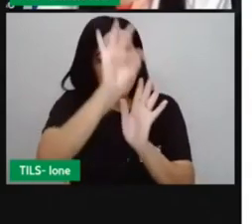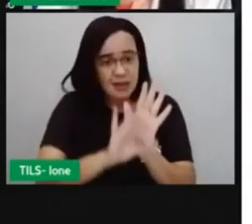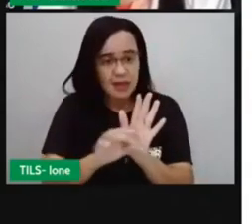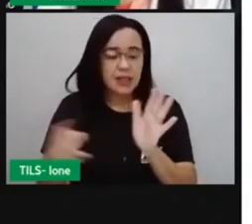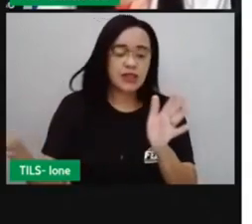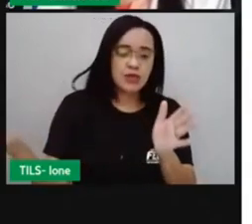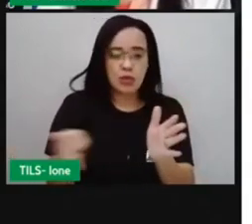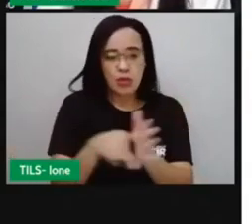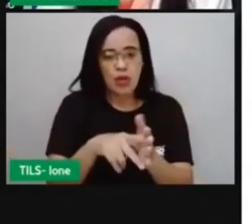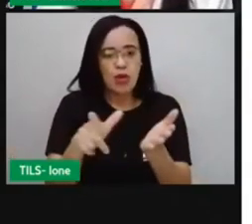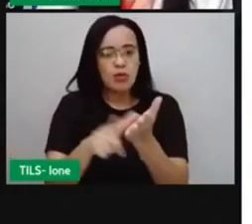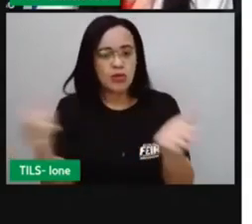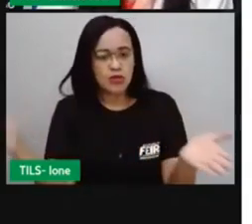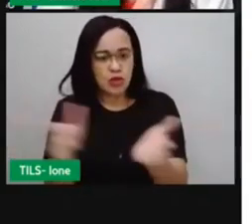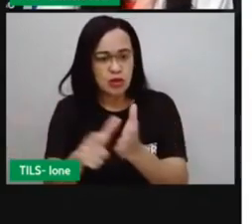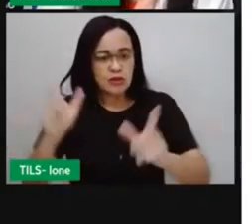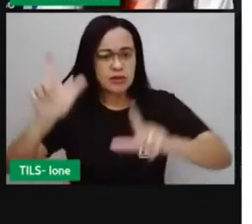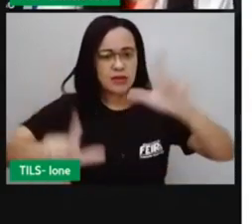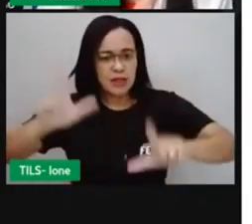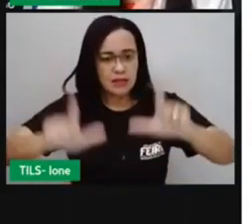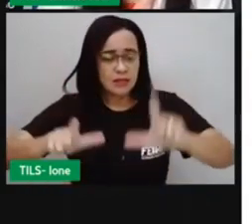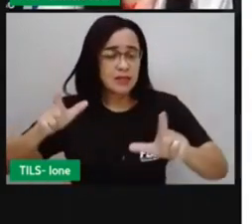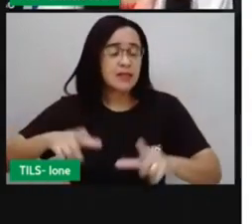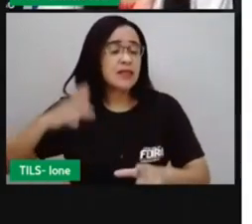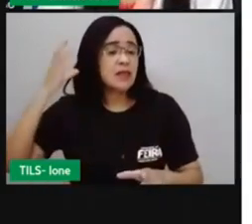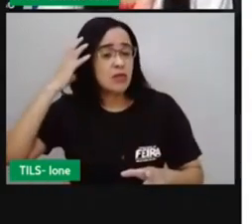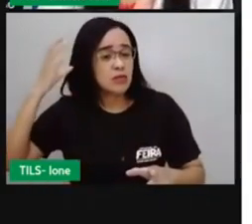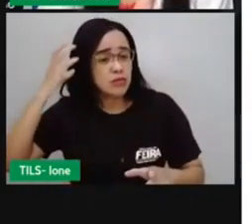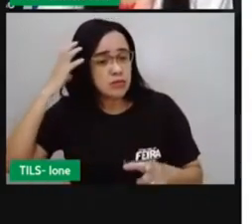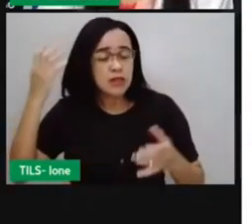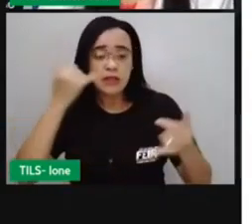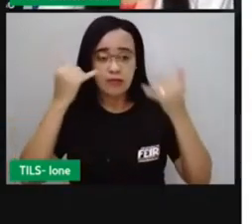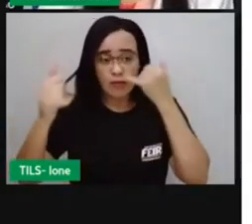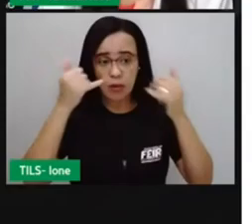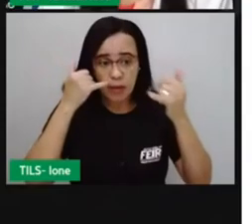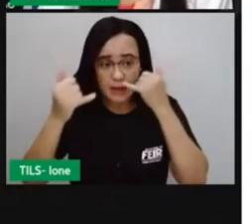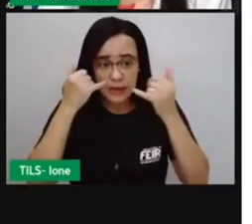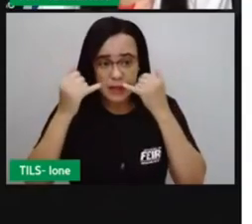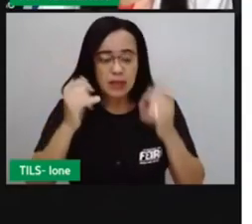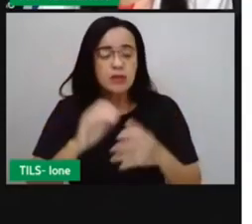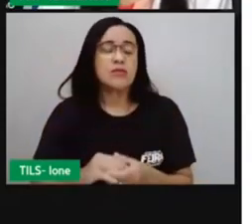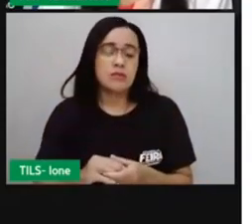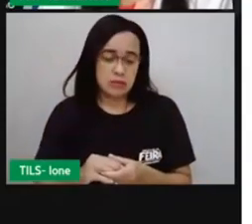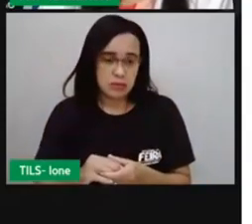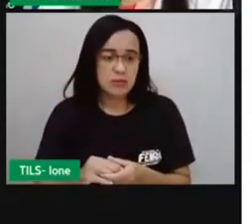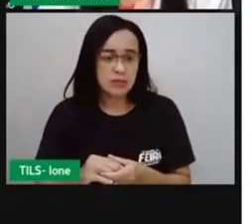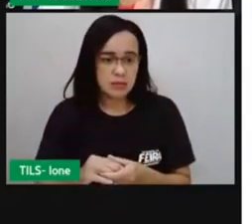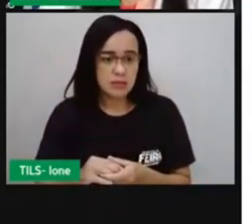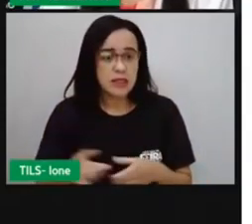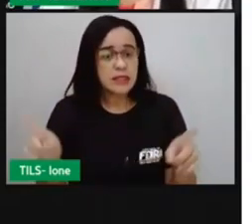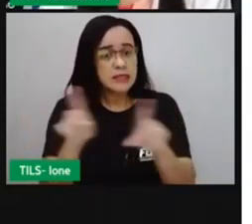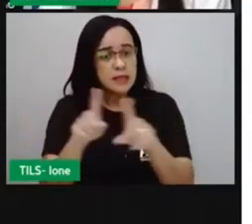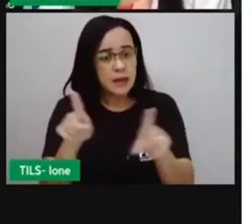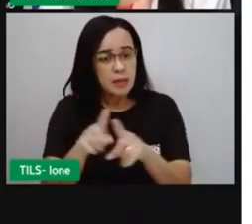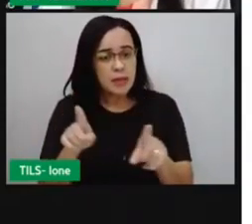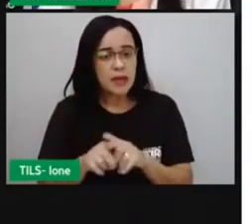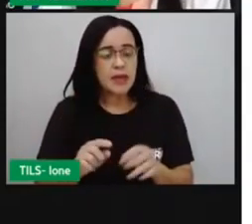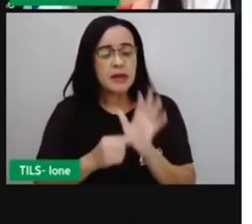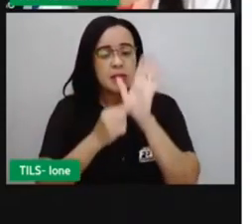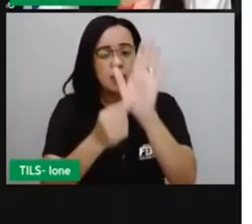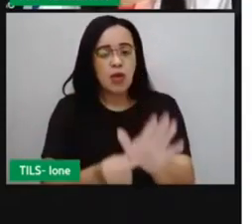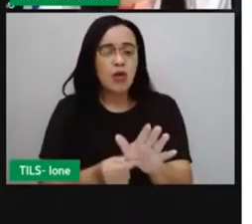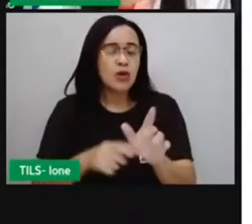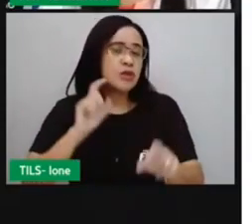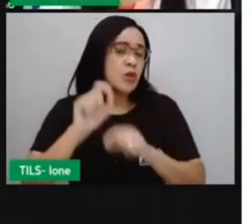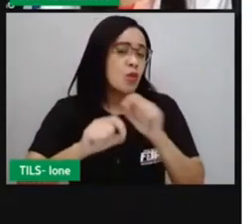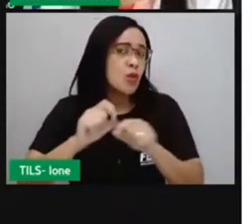Lembrando que, além da informação, os cartoons traz também a ideia crítica e reflexiva sobre